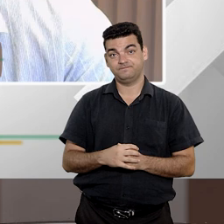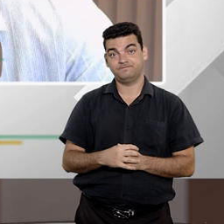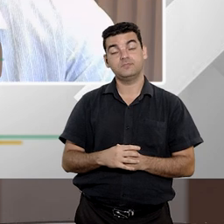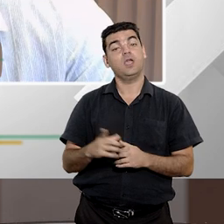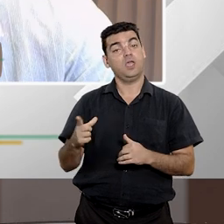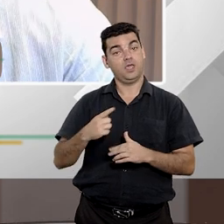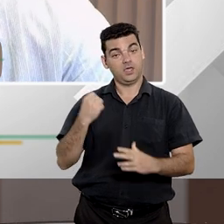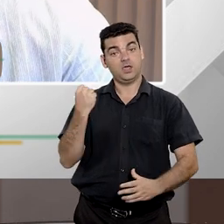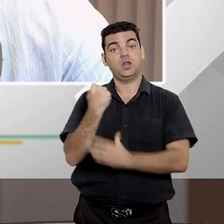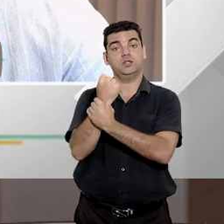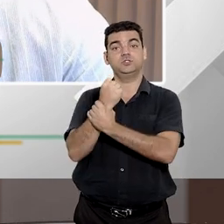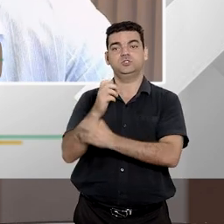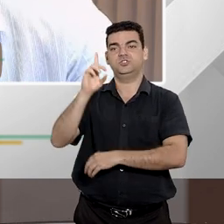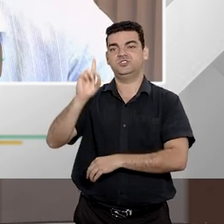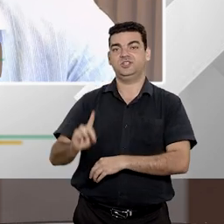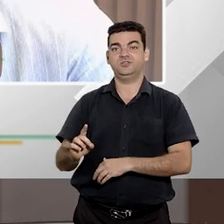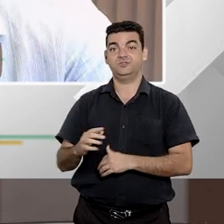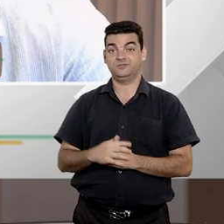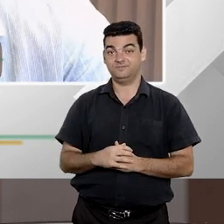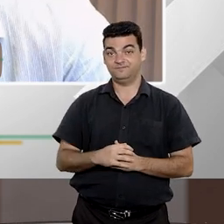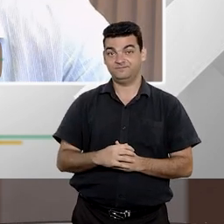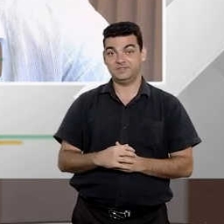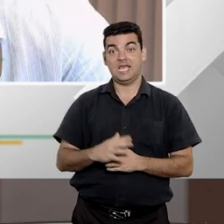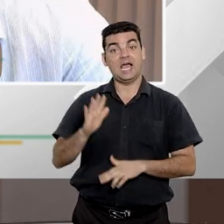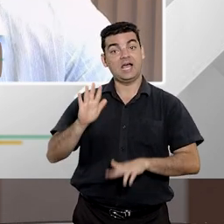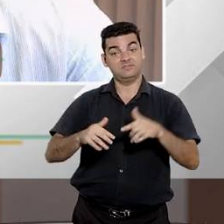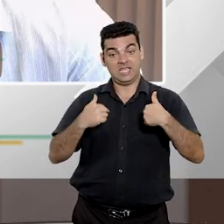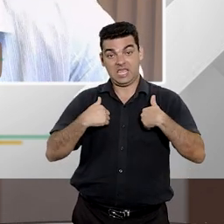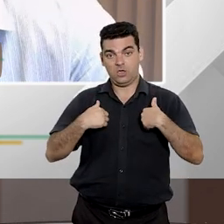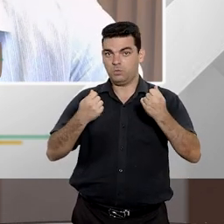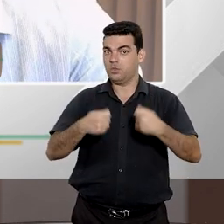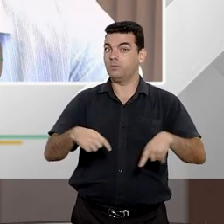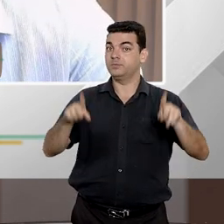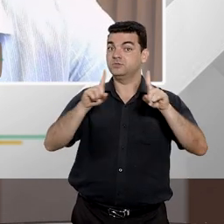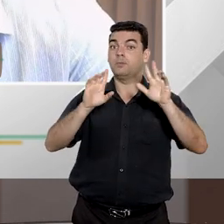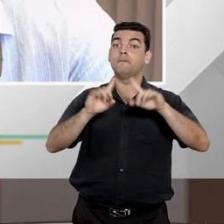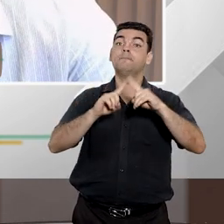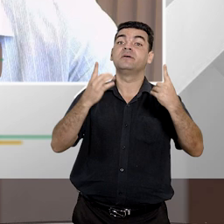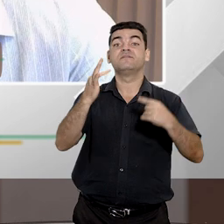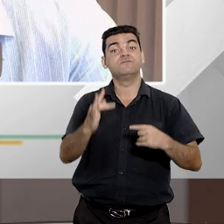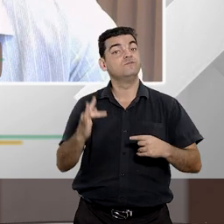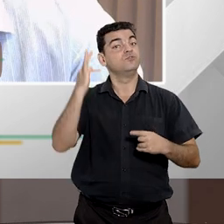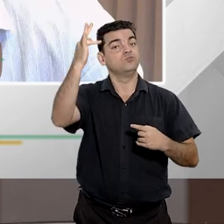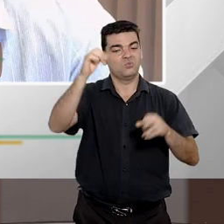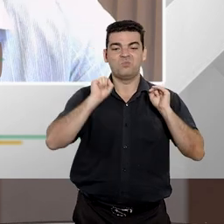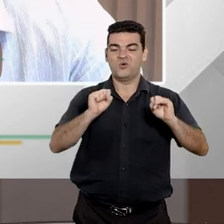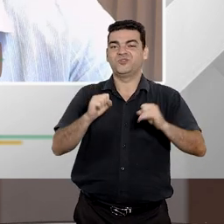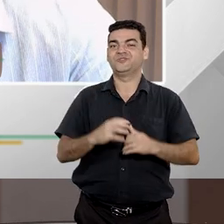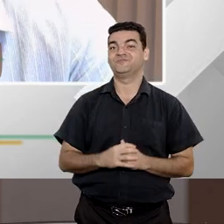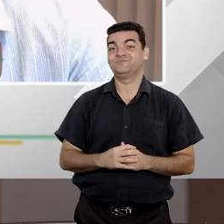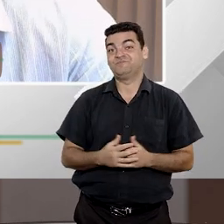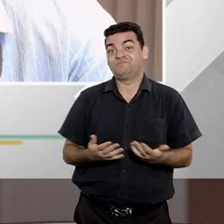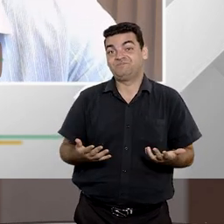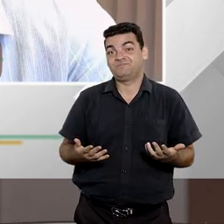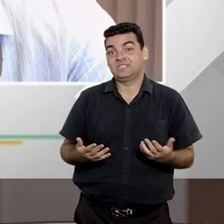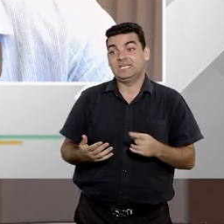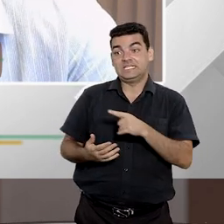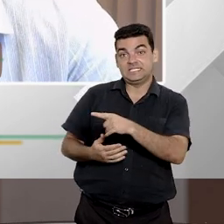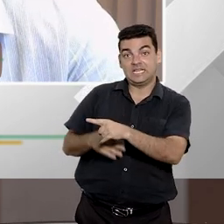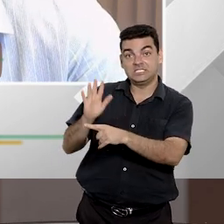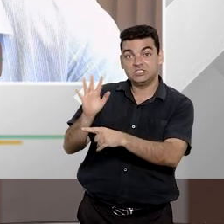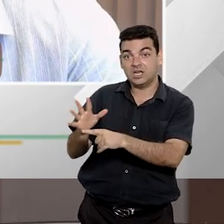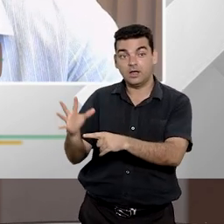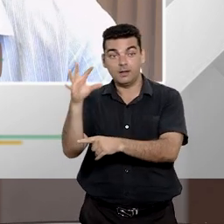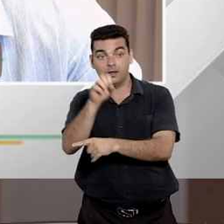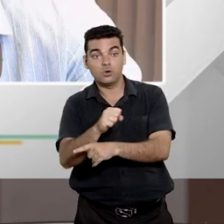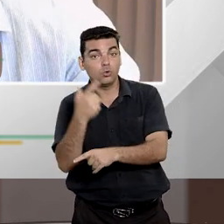resguardar o meu direito que não estou precisando hoje, mas posso vir a precisar no futuro e saber que a Constituição